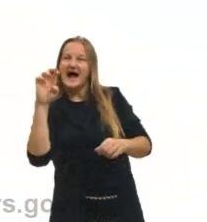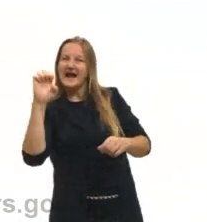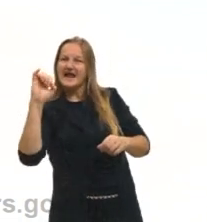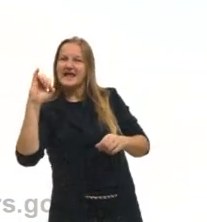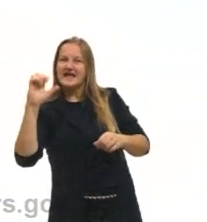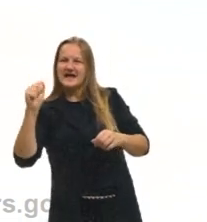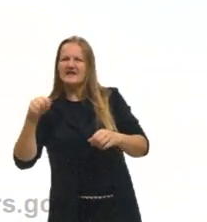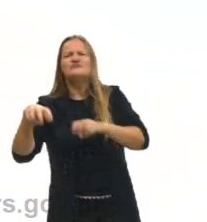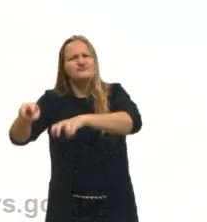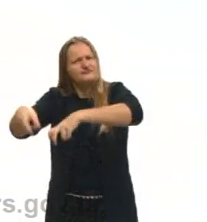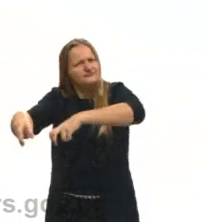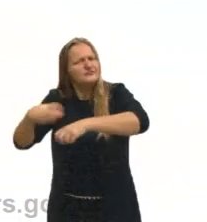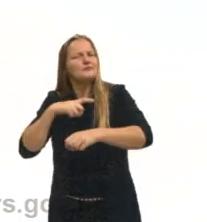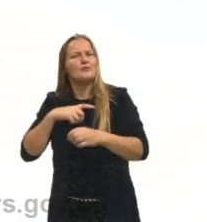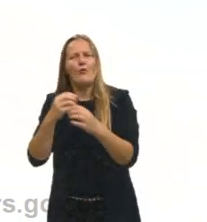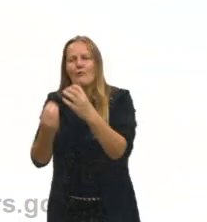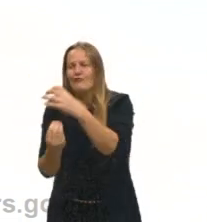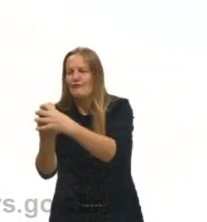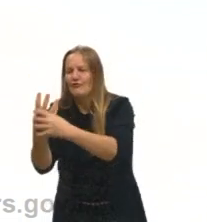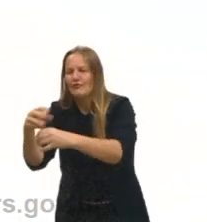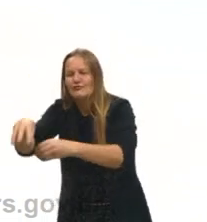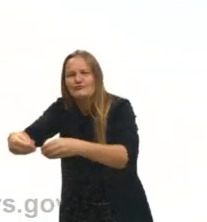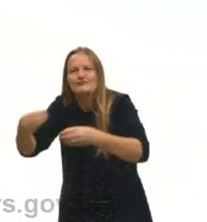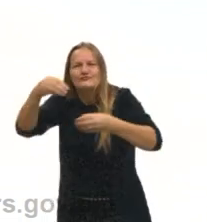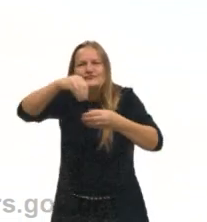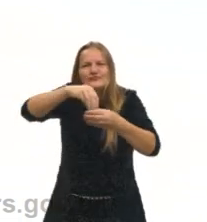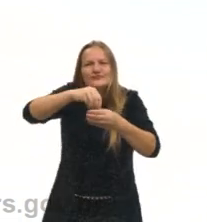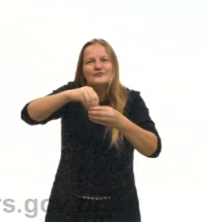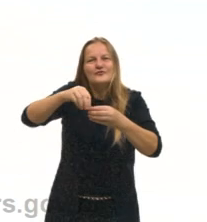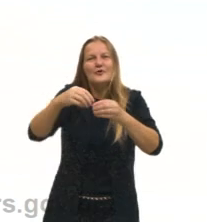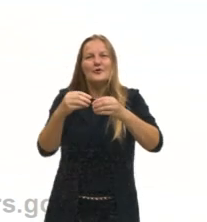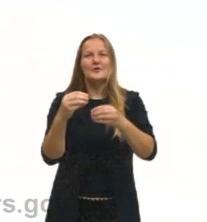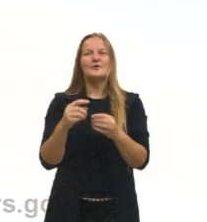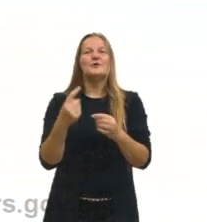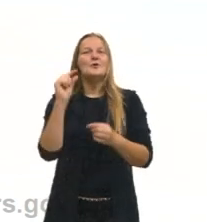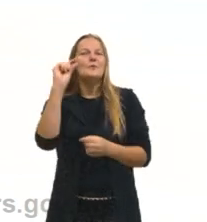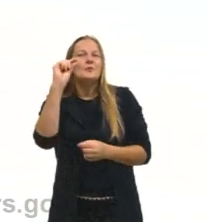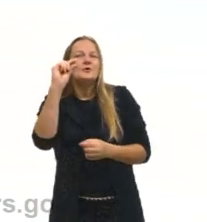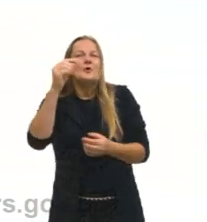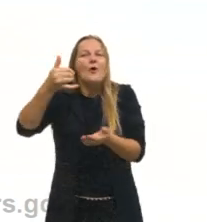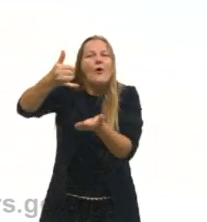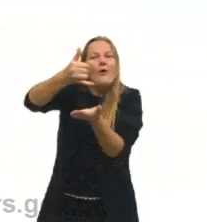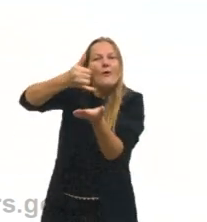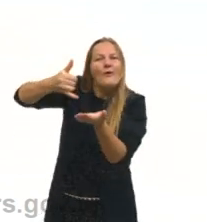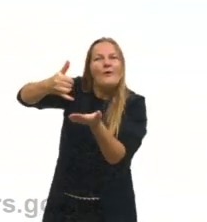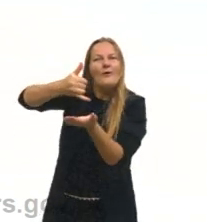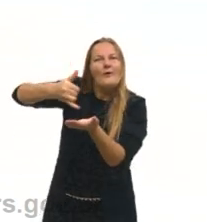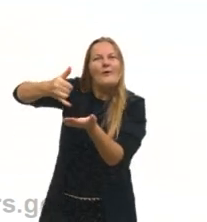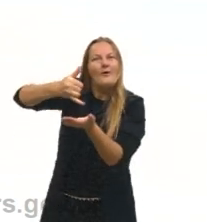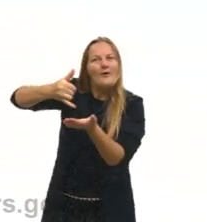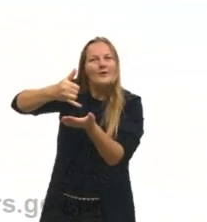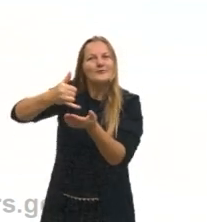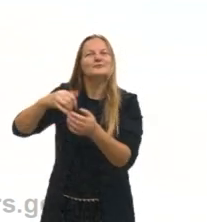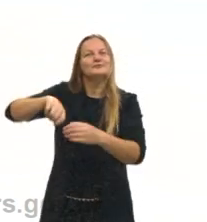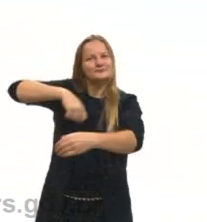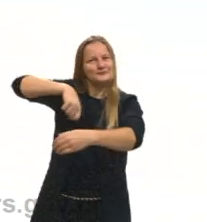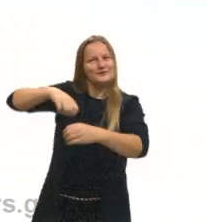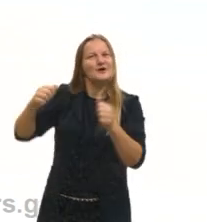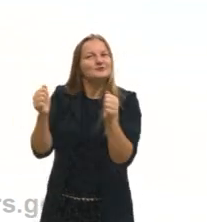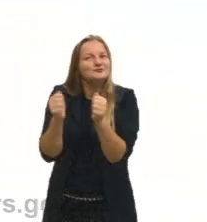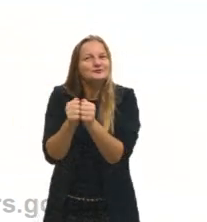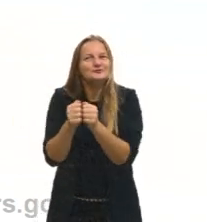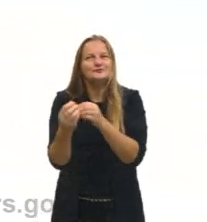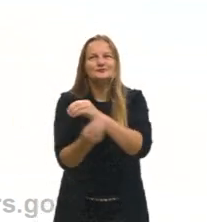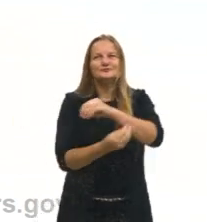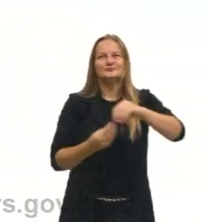quintal ou num vasinho de planta dentro de casa, um pouquinho de areia e um pouquinho de óleo de cozinha, um pouquinho de azeite. E o